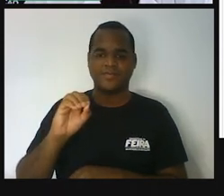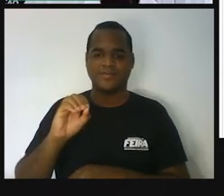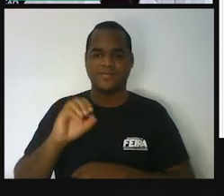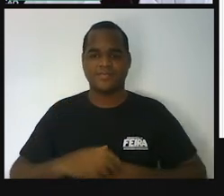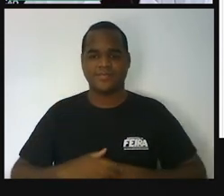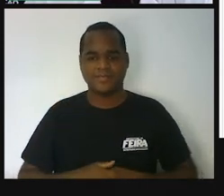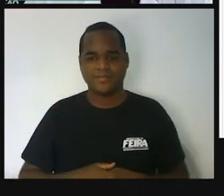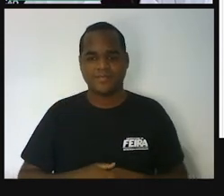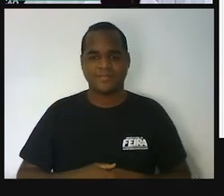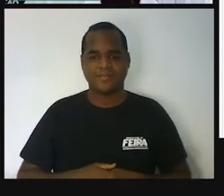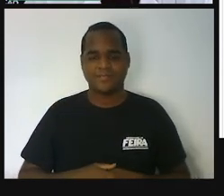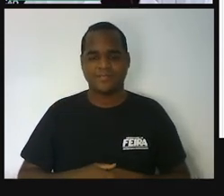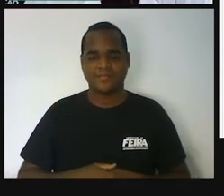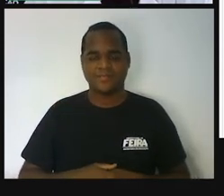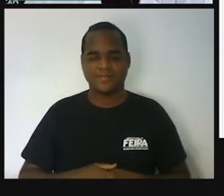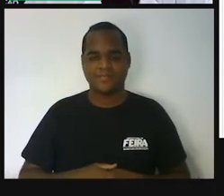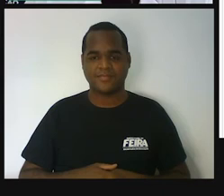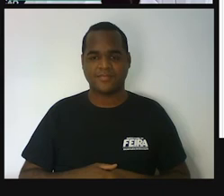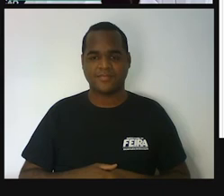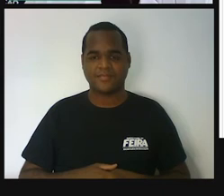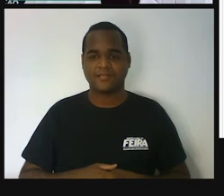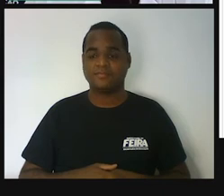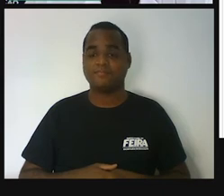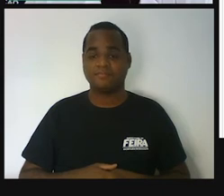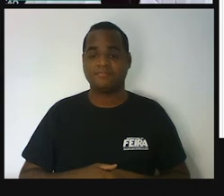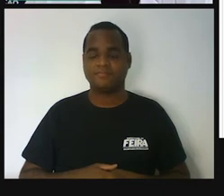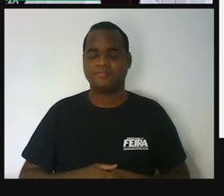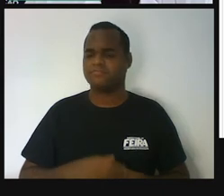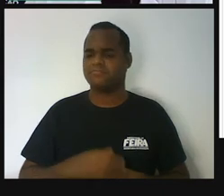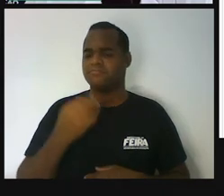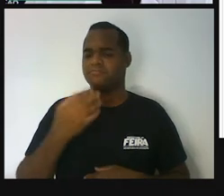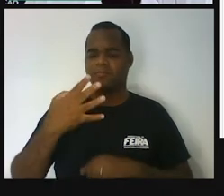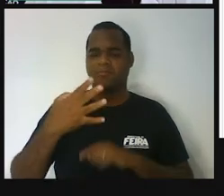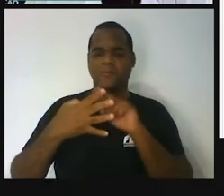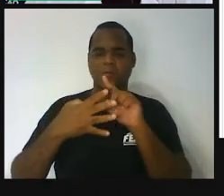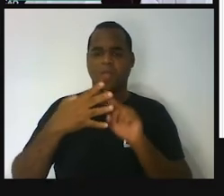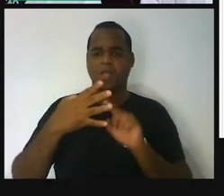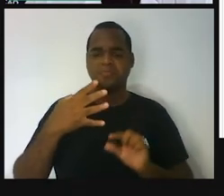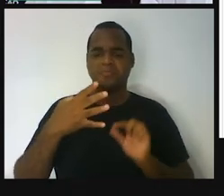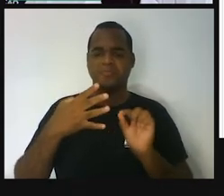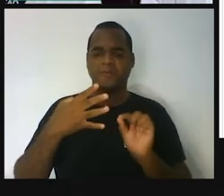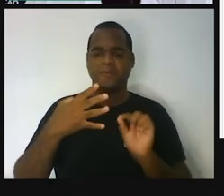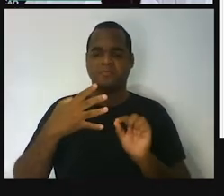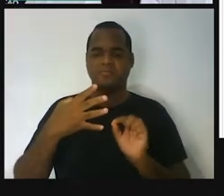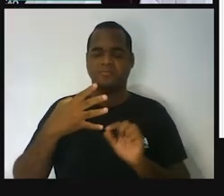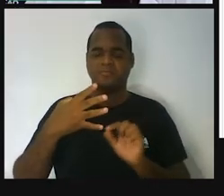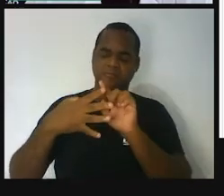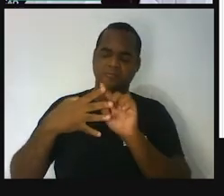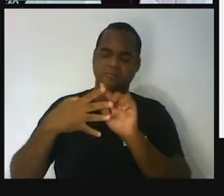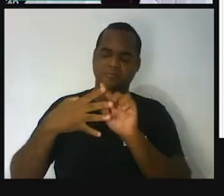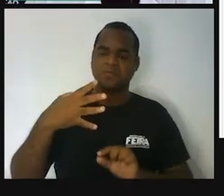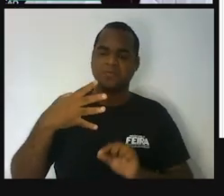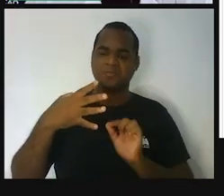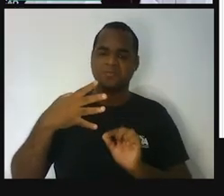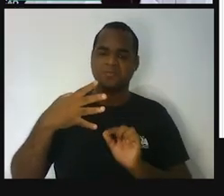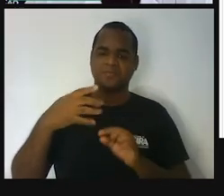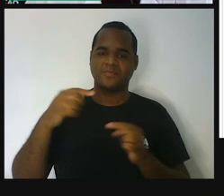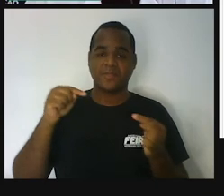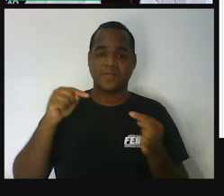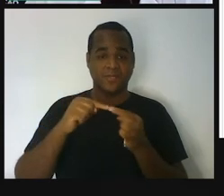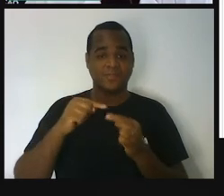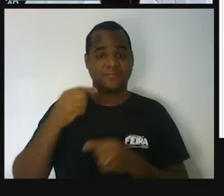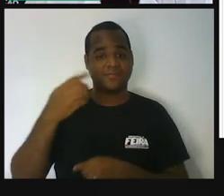Quadrilátero. Quadri tem a ver com que quantidade? Quadri. Tem a ver